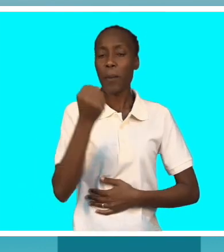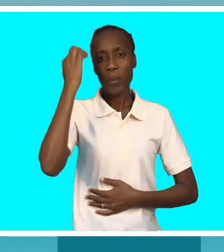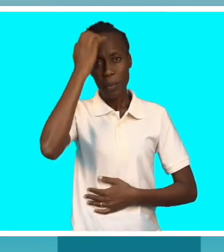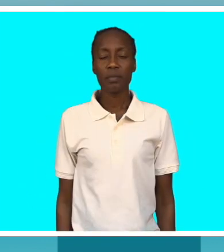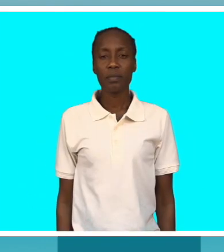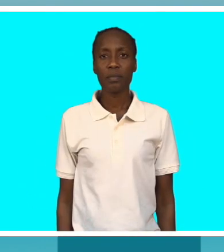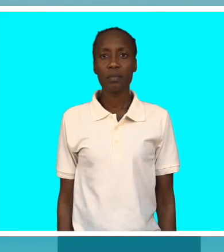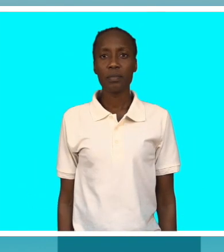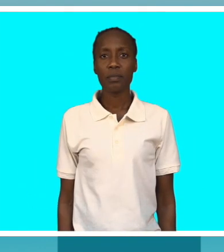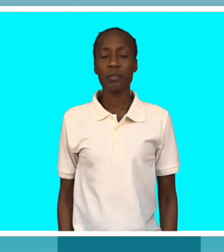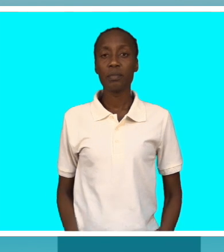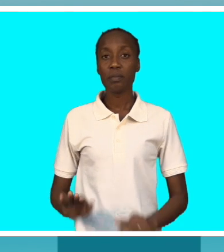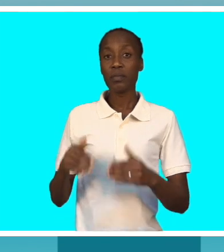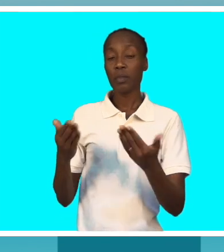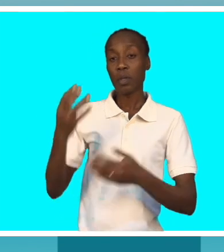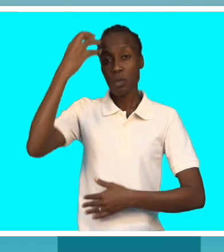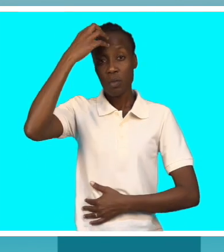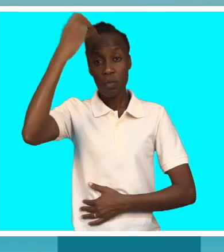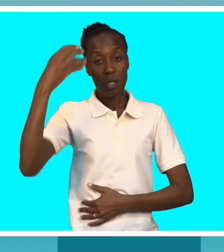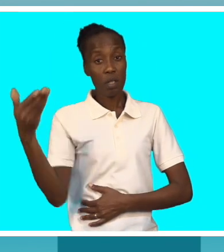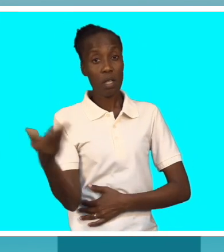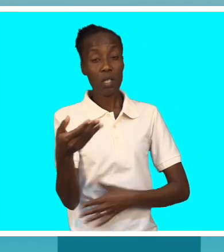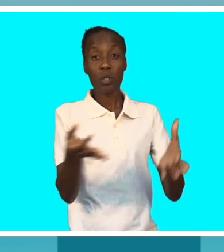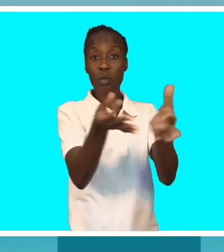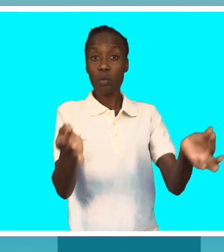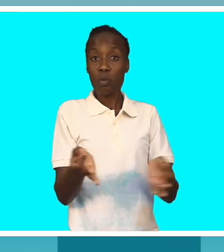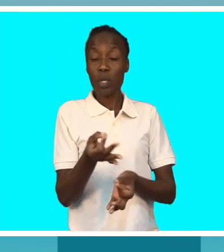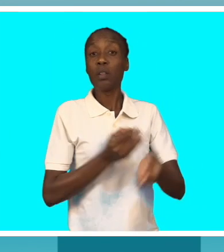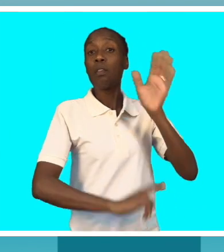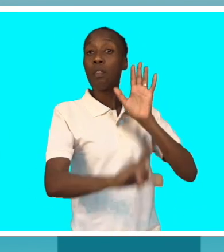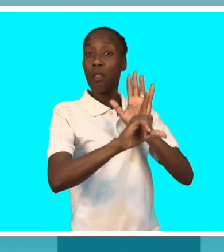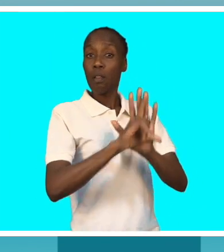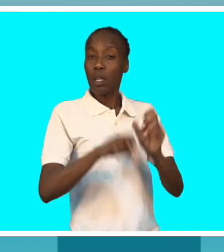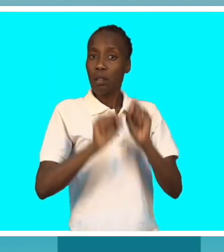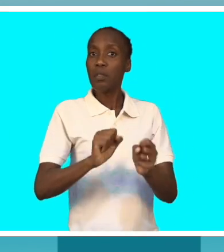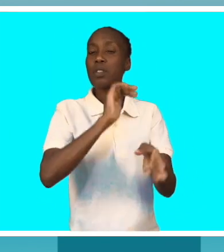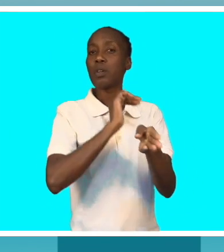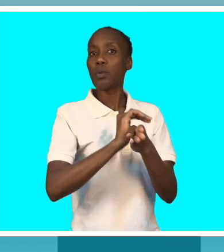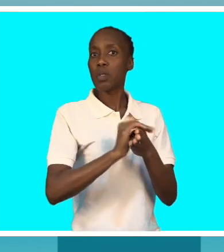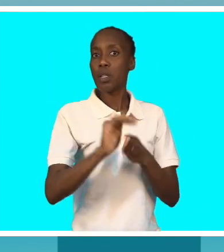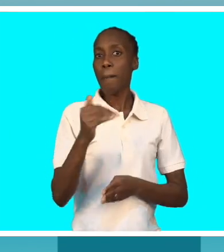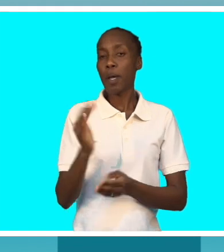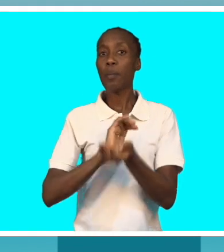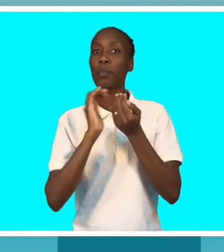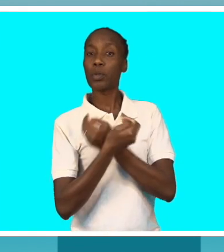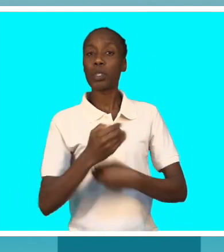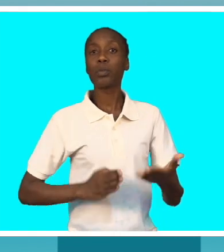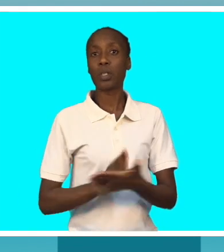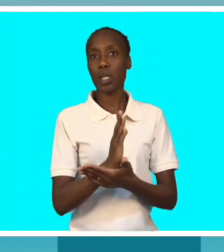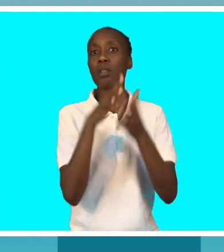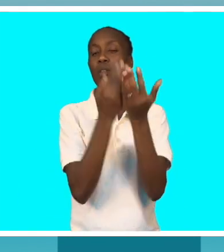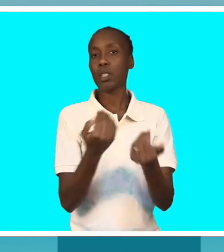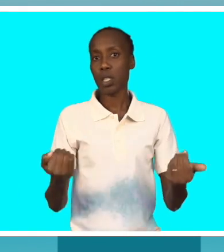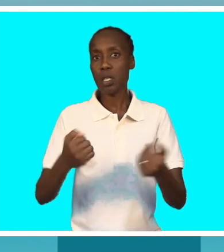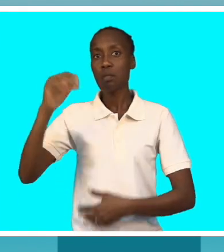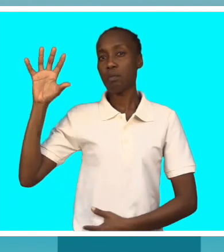muito. Para o governo, este documento é mais um instrumento que deve ser usado para proteger os direitos da criança no